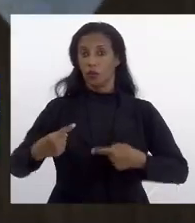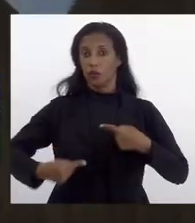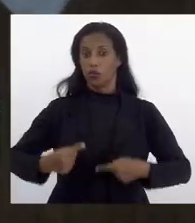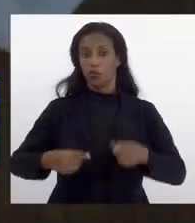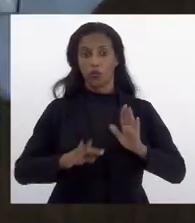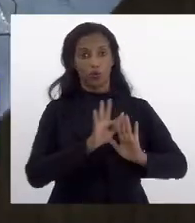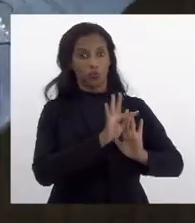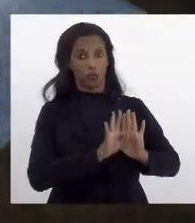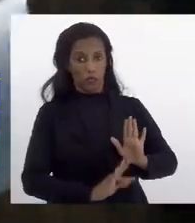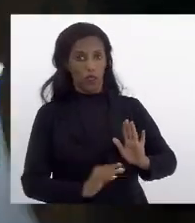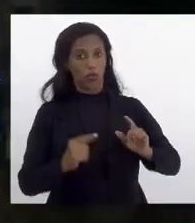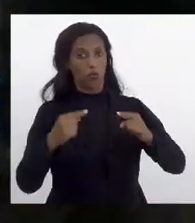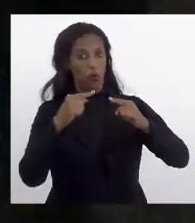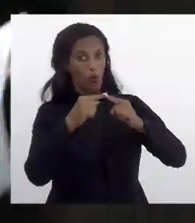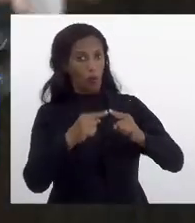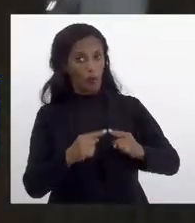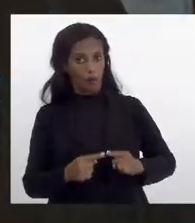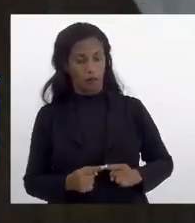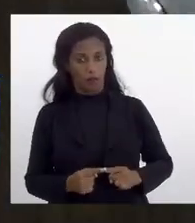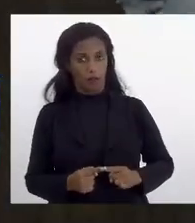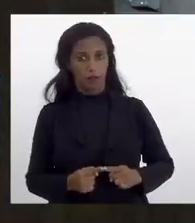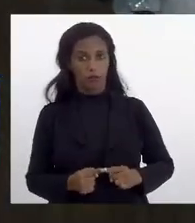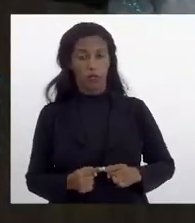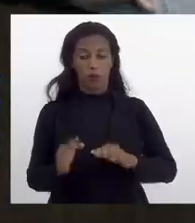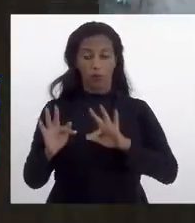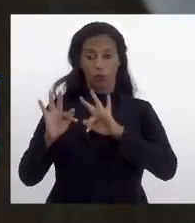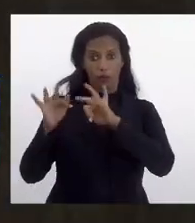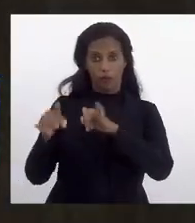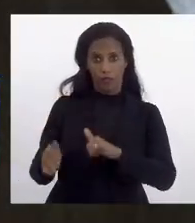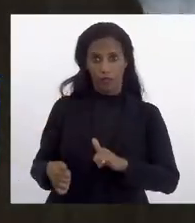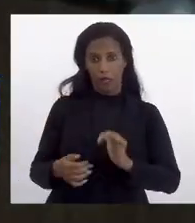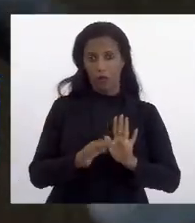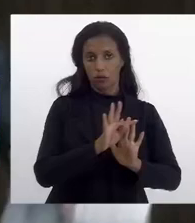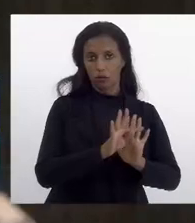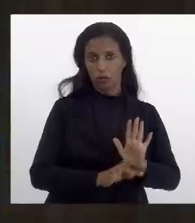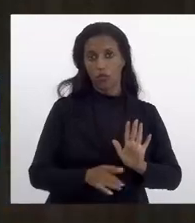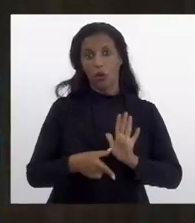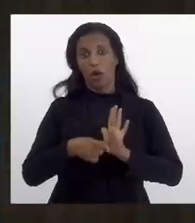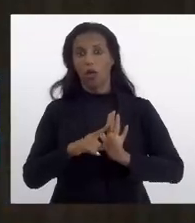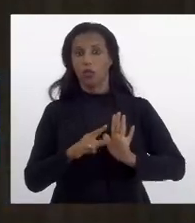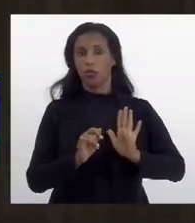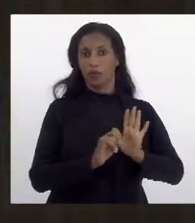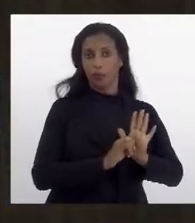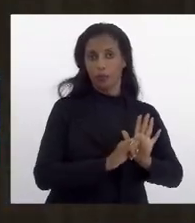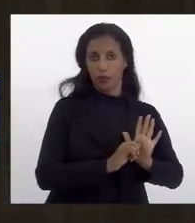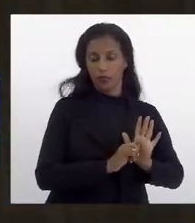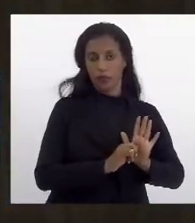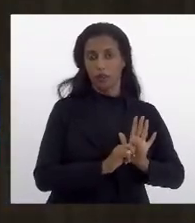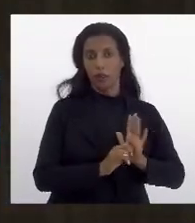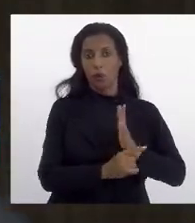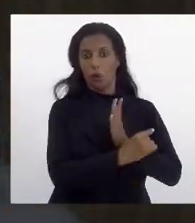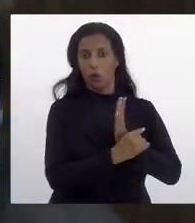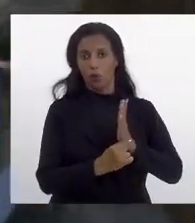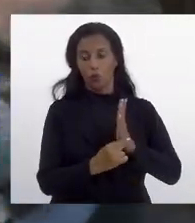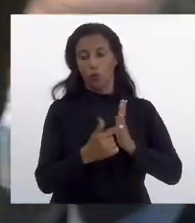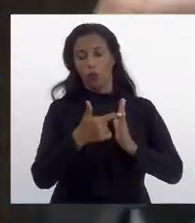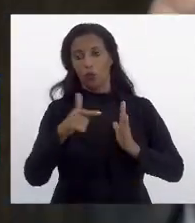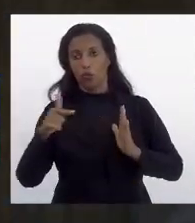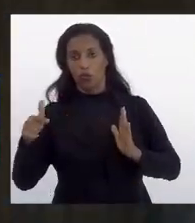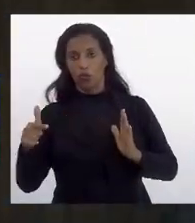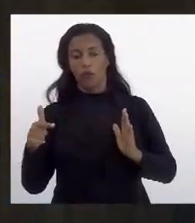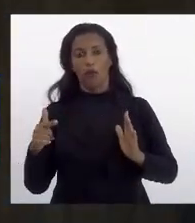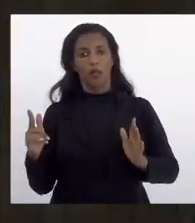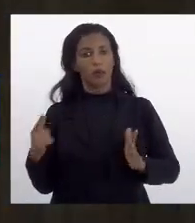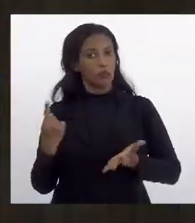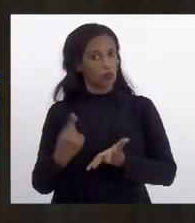no acordo que fizemos. E aí o texto final antes da publicação o autor e os demais entramos no